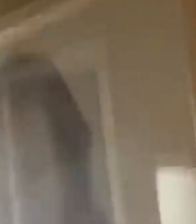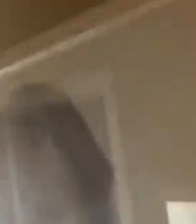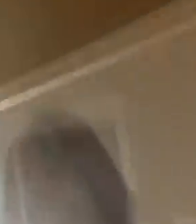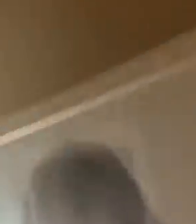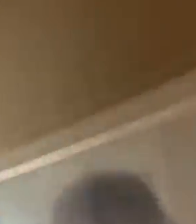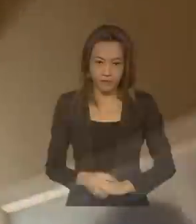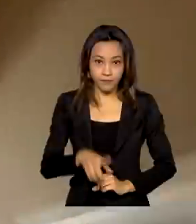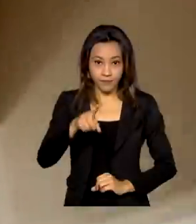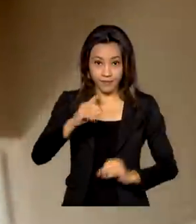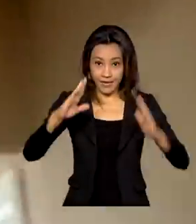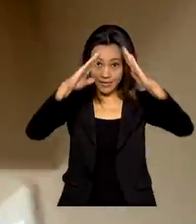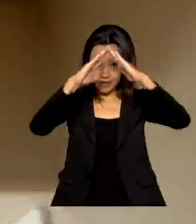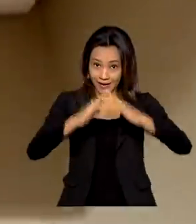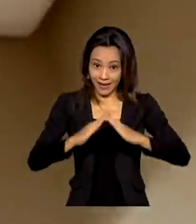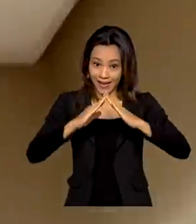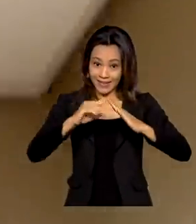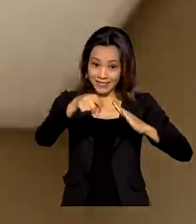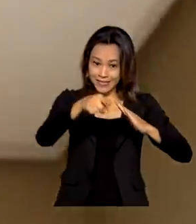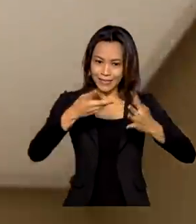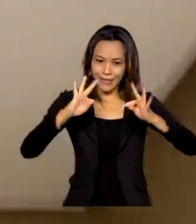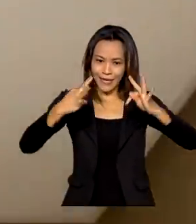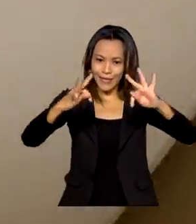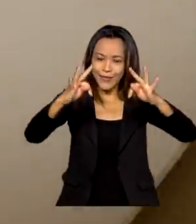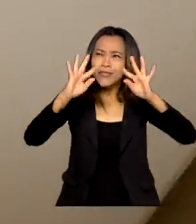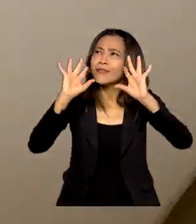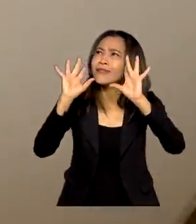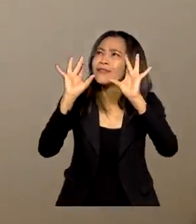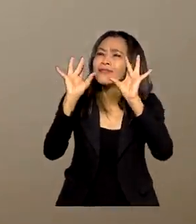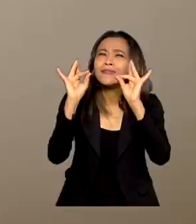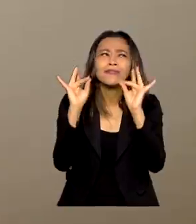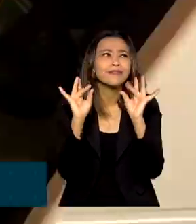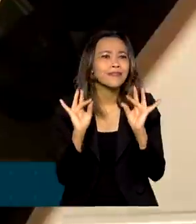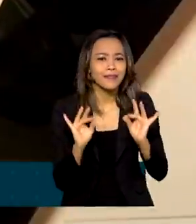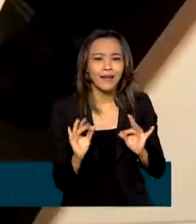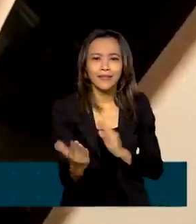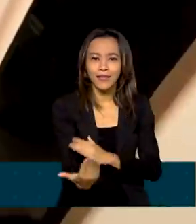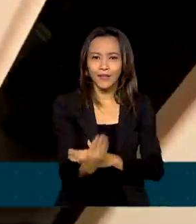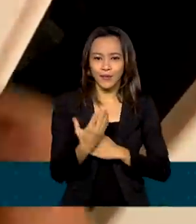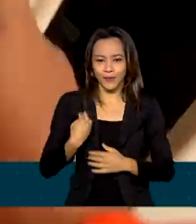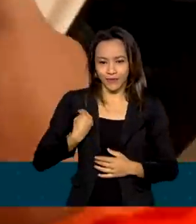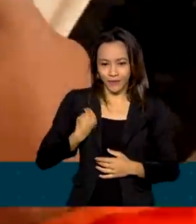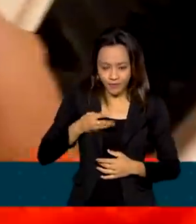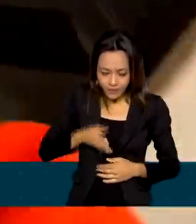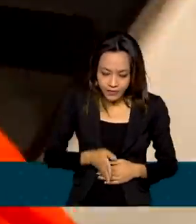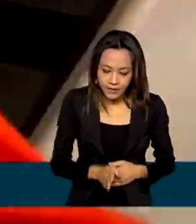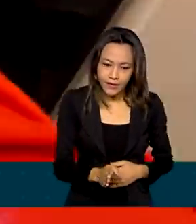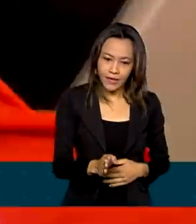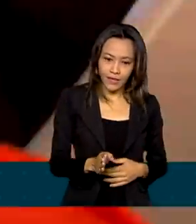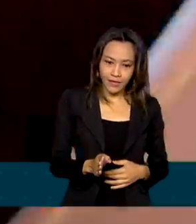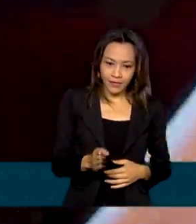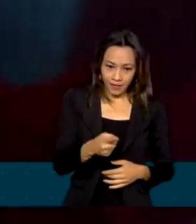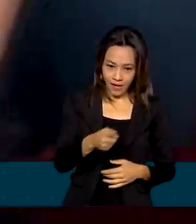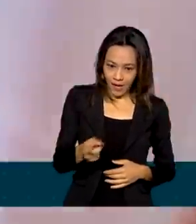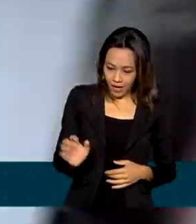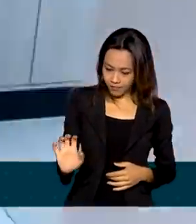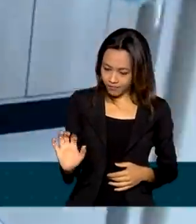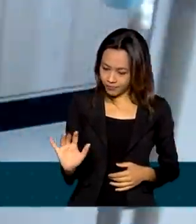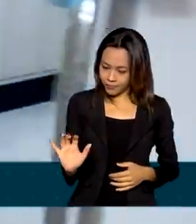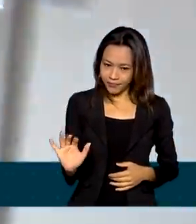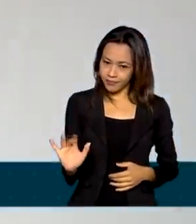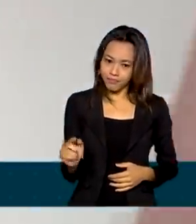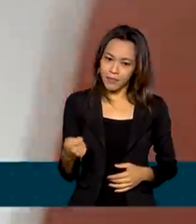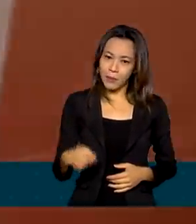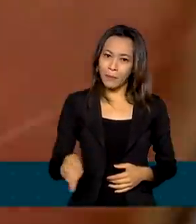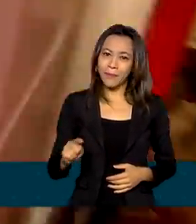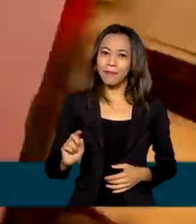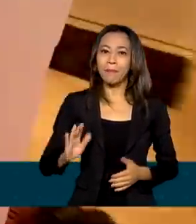Na casa do Peterson, a tecnologia está em detalhes que facilitam a vida. Já na entrada, a fechadura é digital para não ter mais o